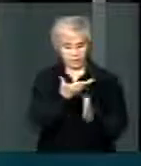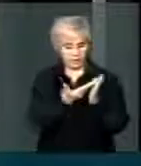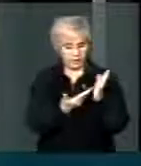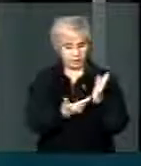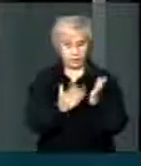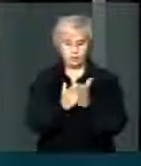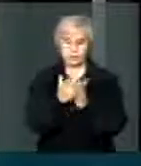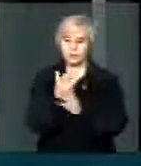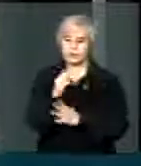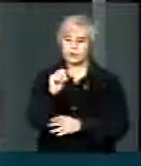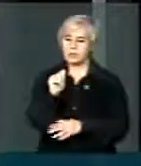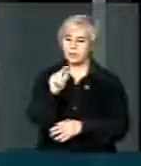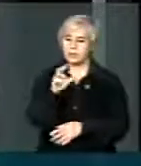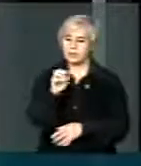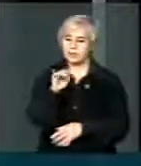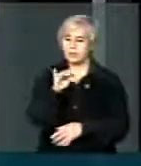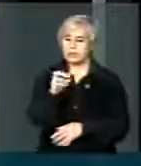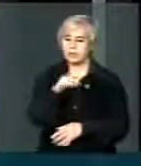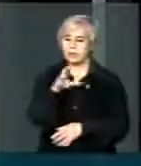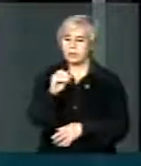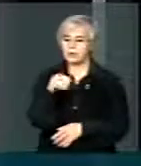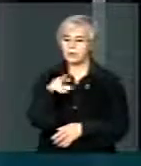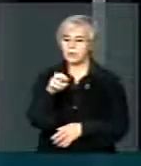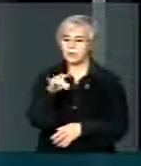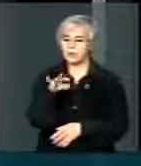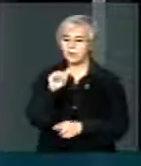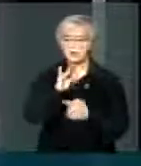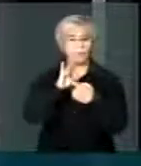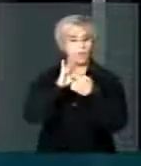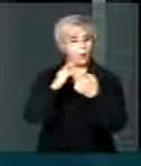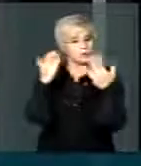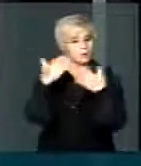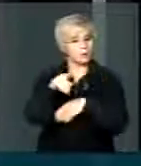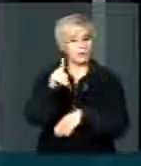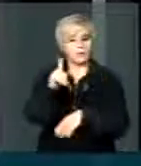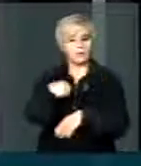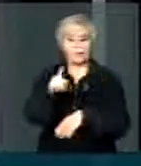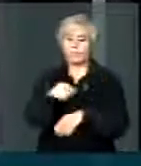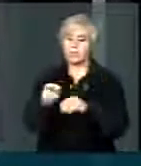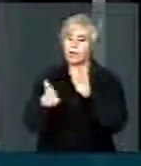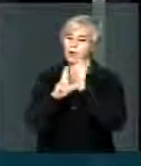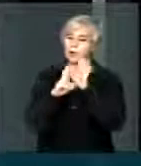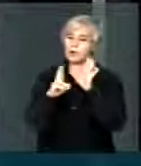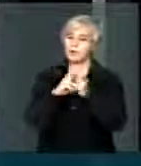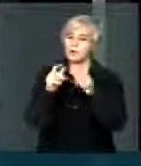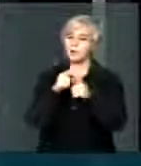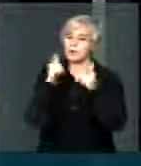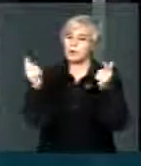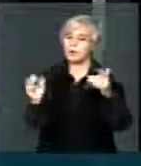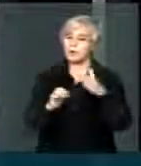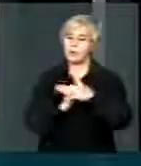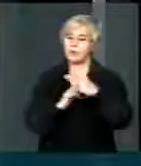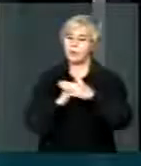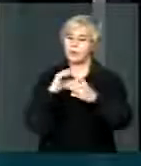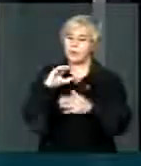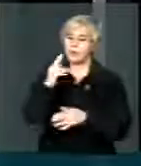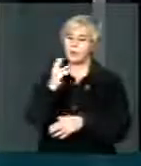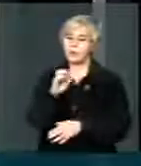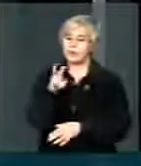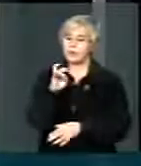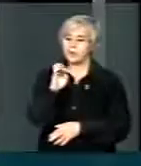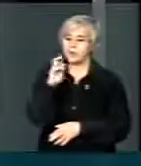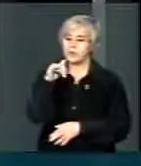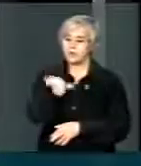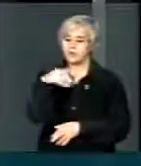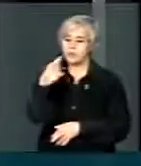Aloysio Nunes, demonstra que é o garoto da Chevron no Brasil, é o representante maior das empresas internacionais